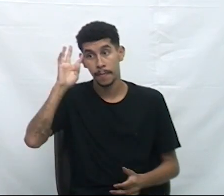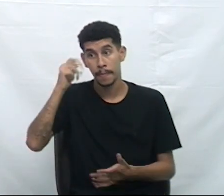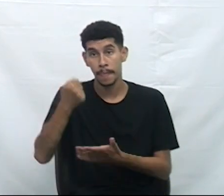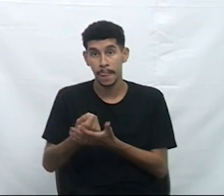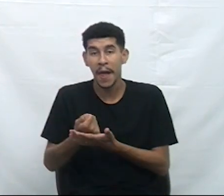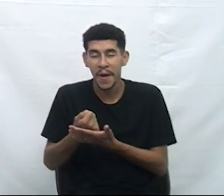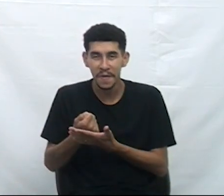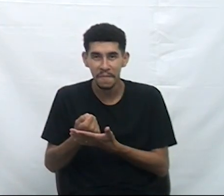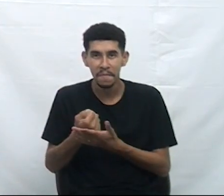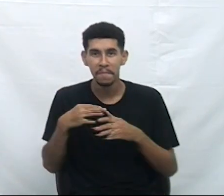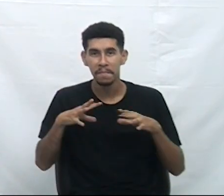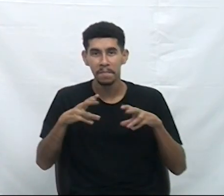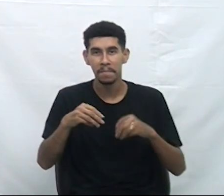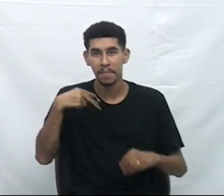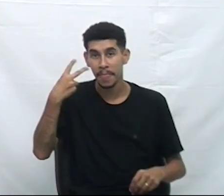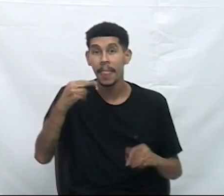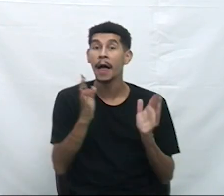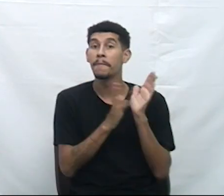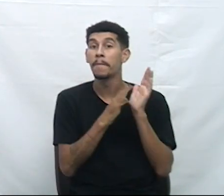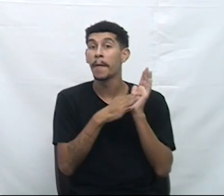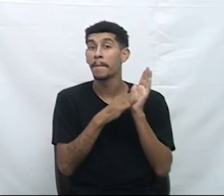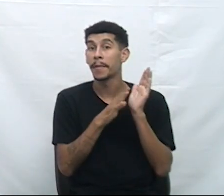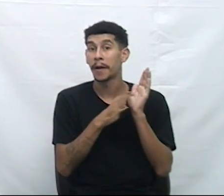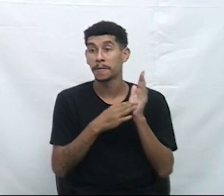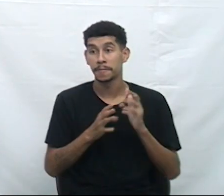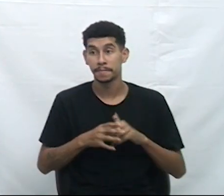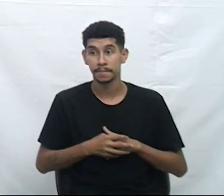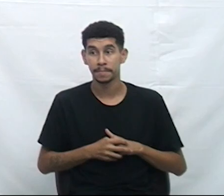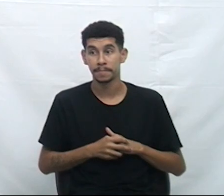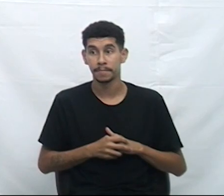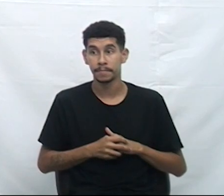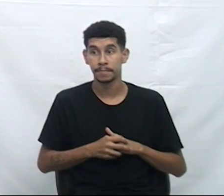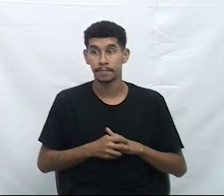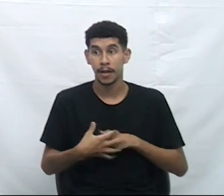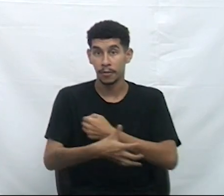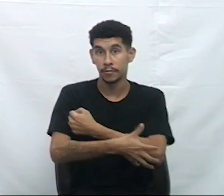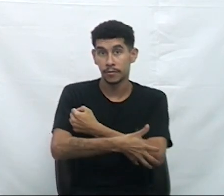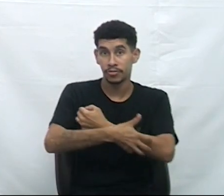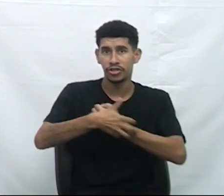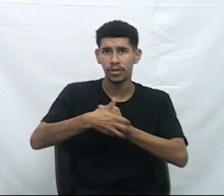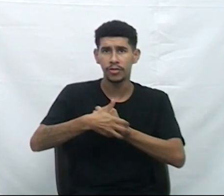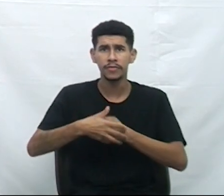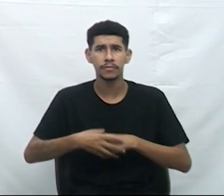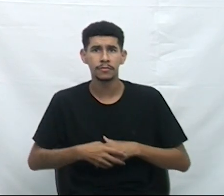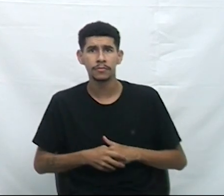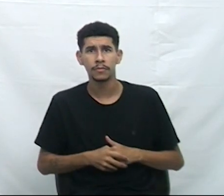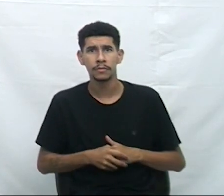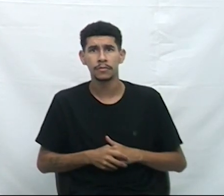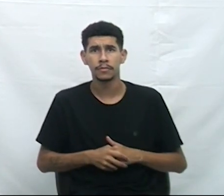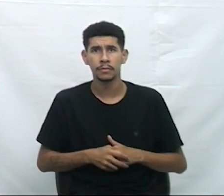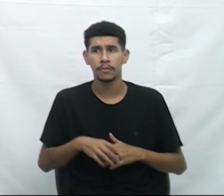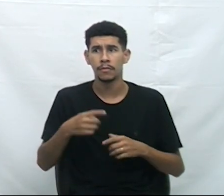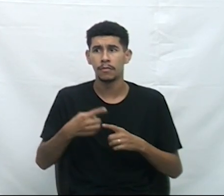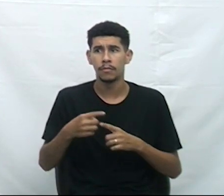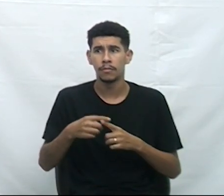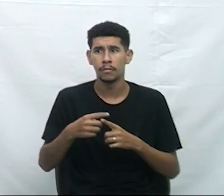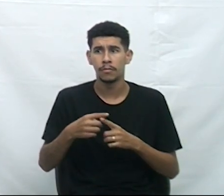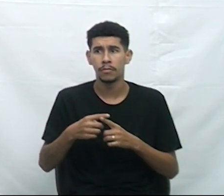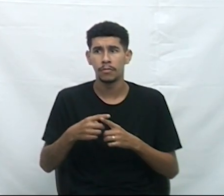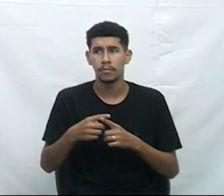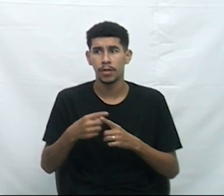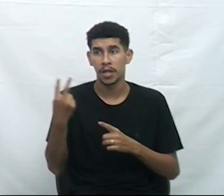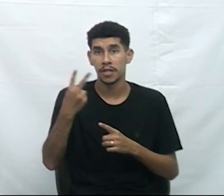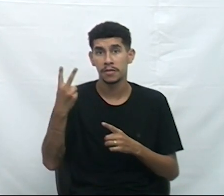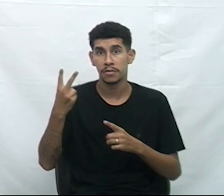todos os vereadores, moção de aplauso ao Cristium Esporte Clube pelo bicampeonato estadual de Santa